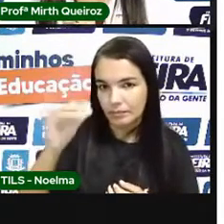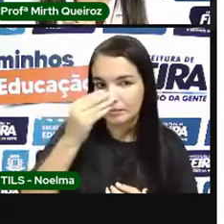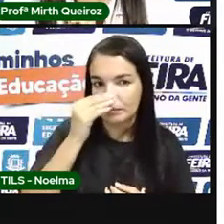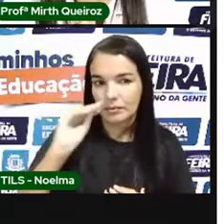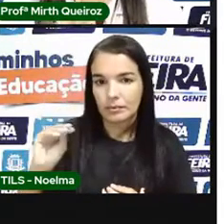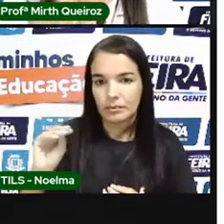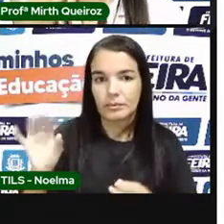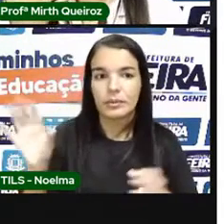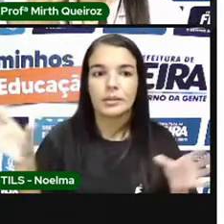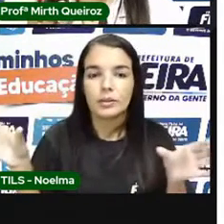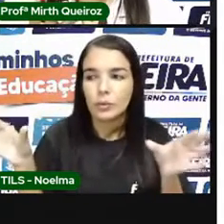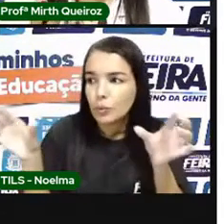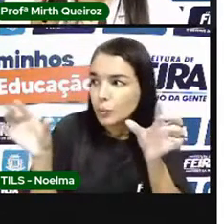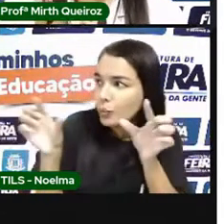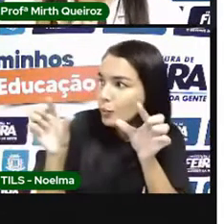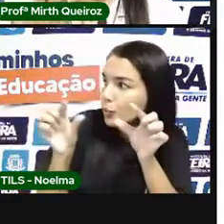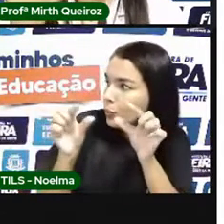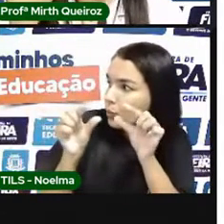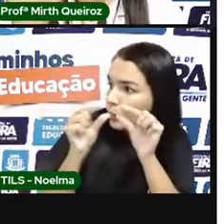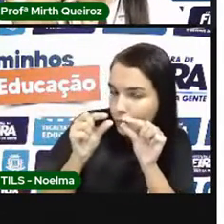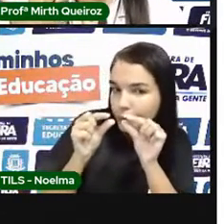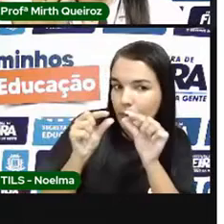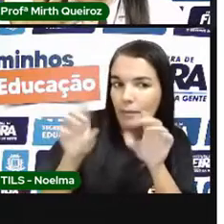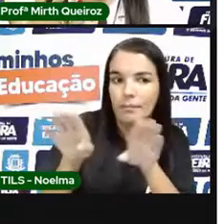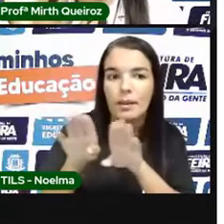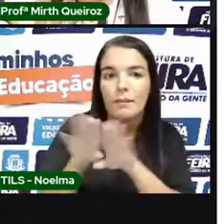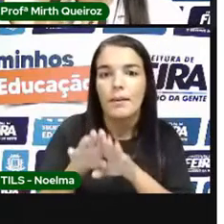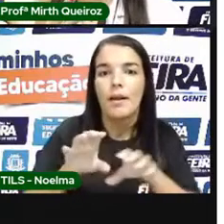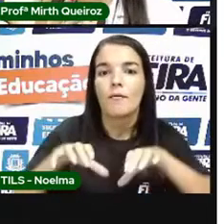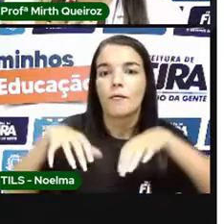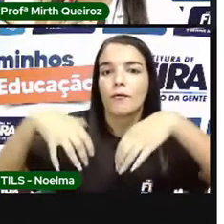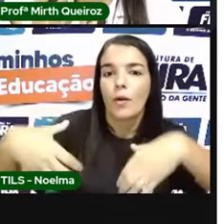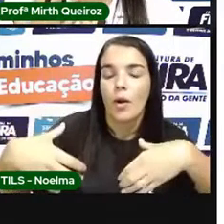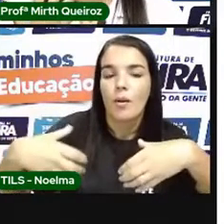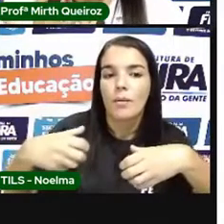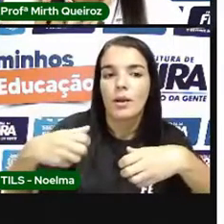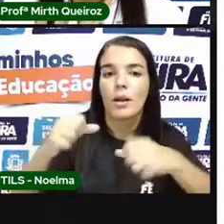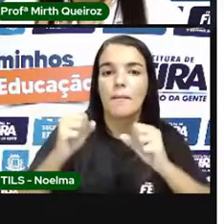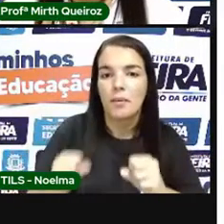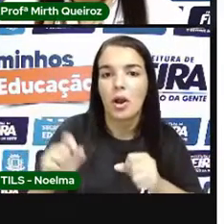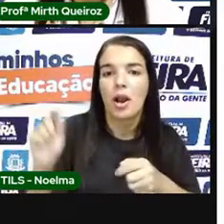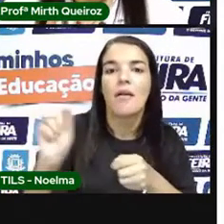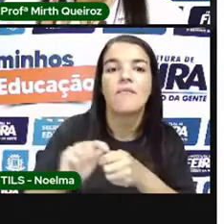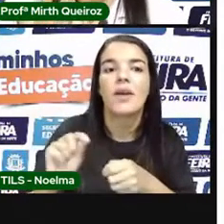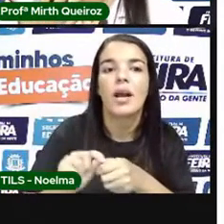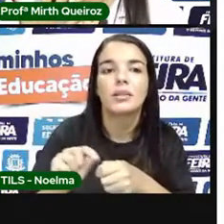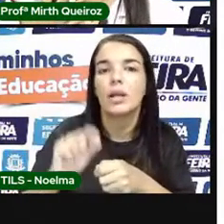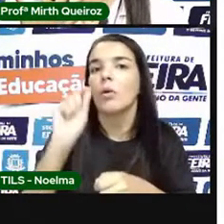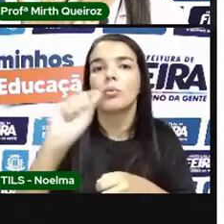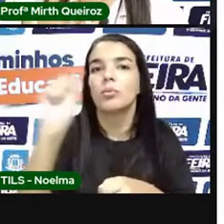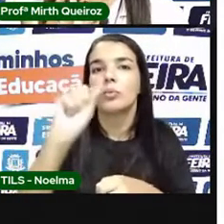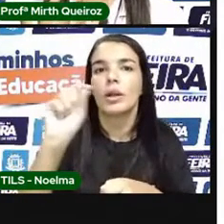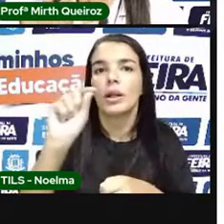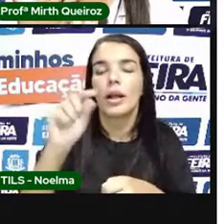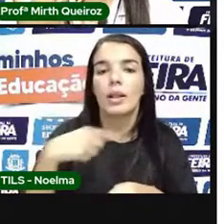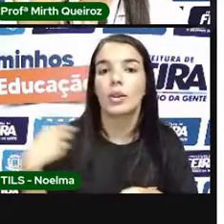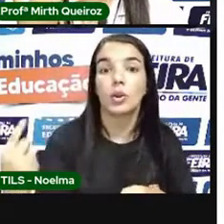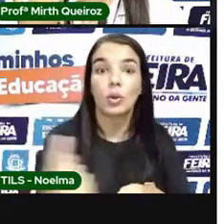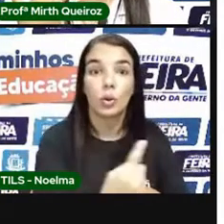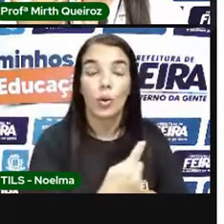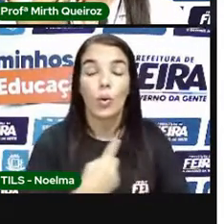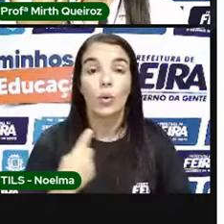reduzir São as formas As formas Que a gente Pode fazer Para que A gente